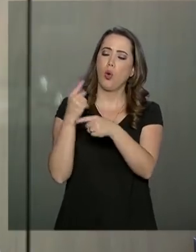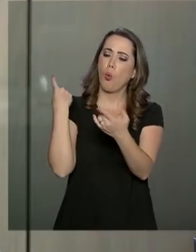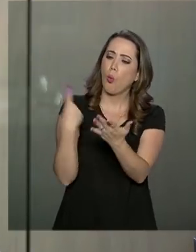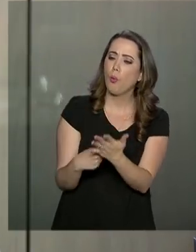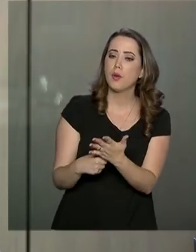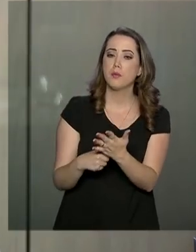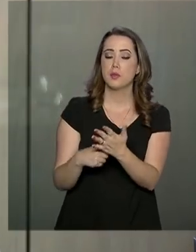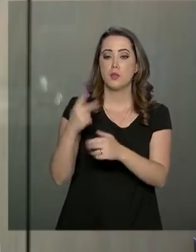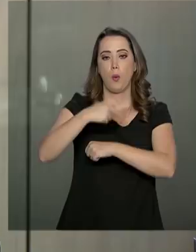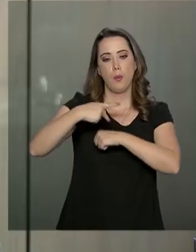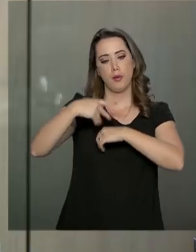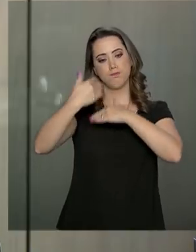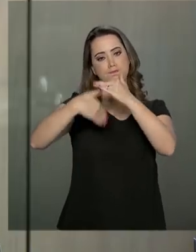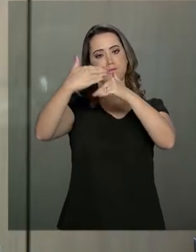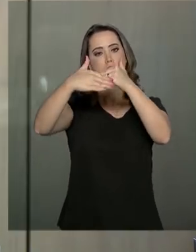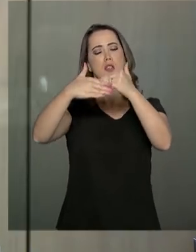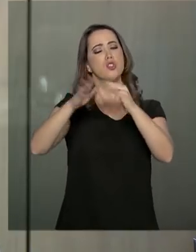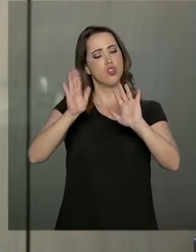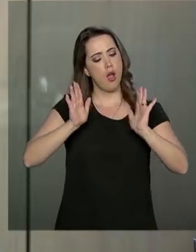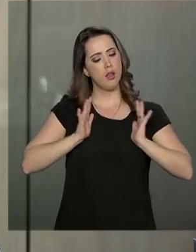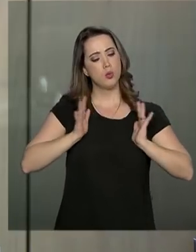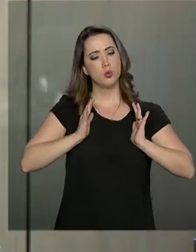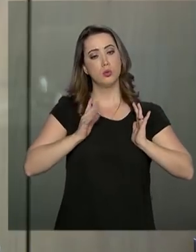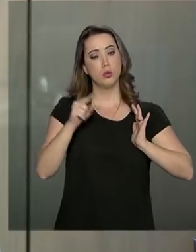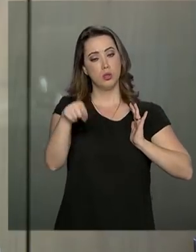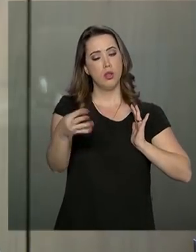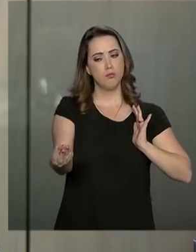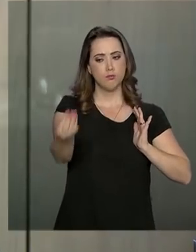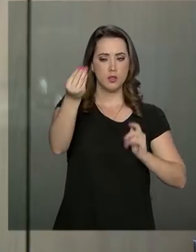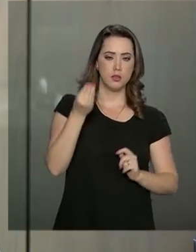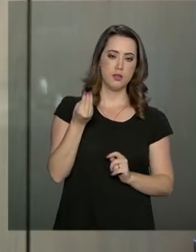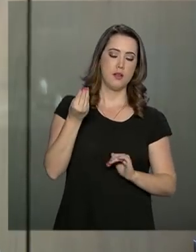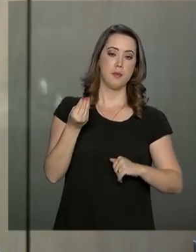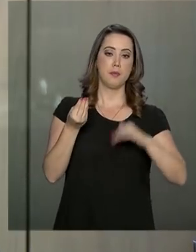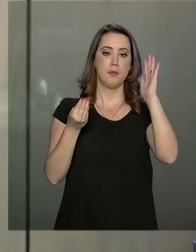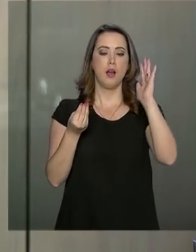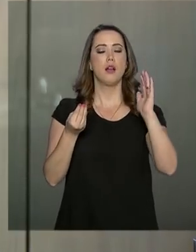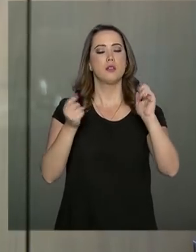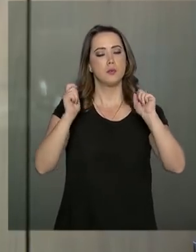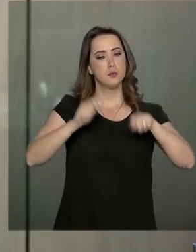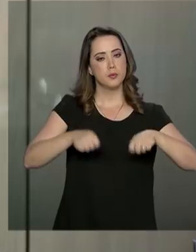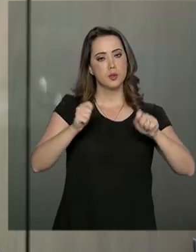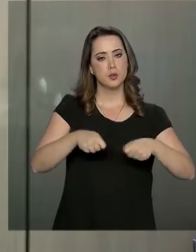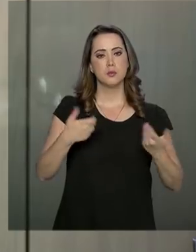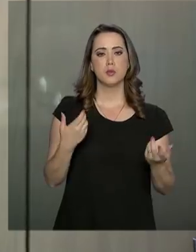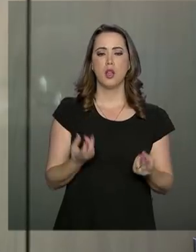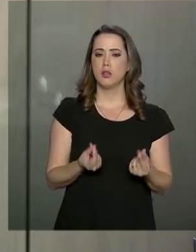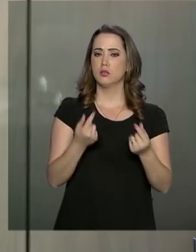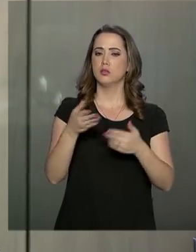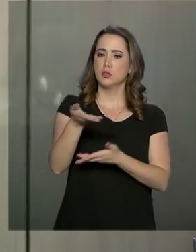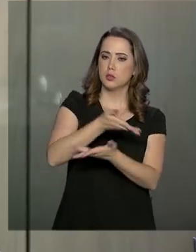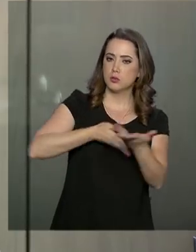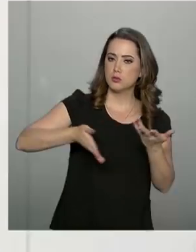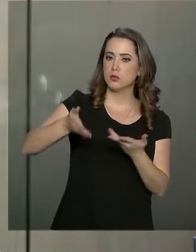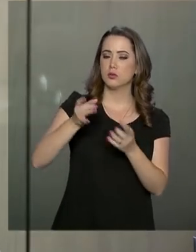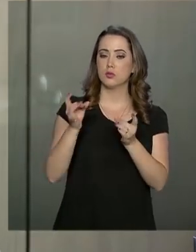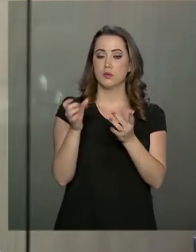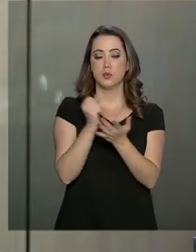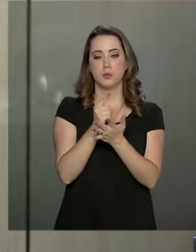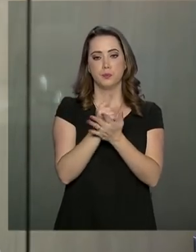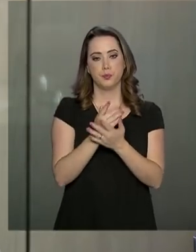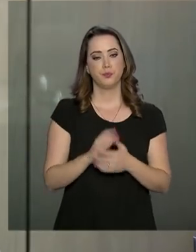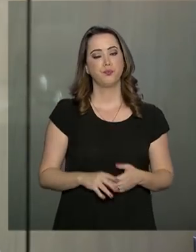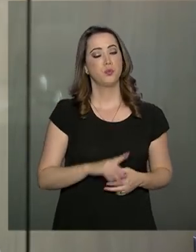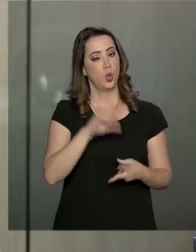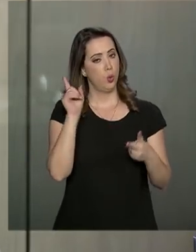países desenvolvidos, que são os acordos que trazem os maiores ganhos potenciais das trocas comerciais. Um outro